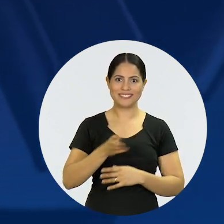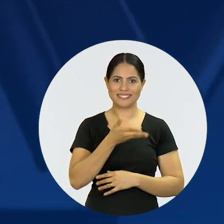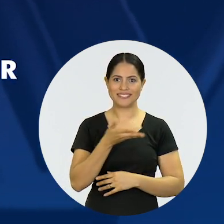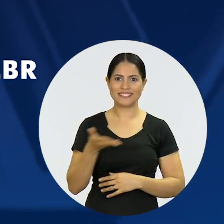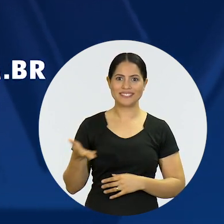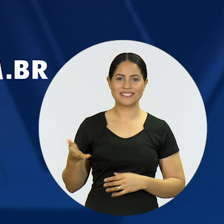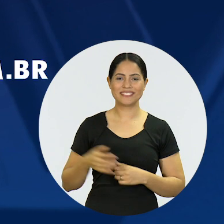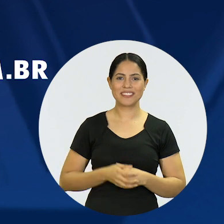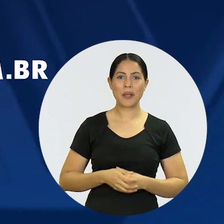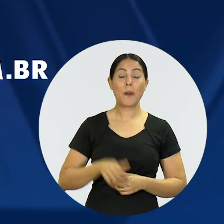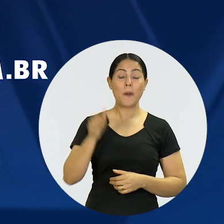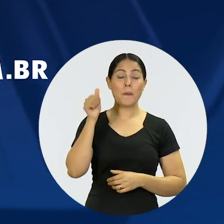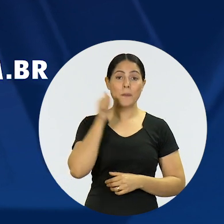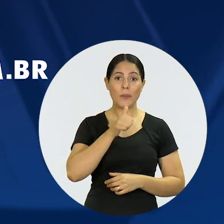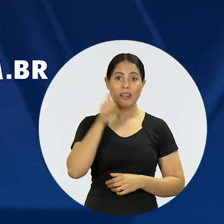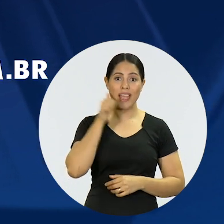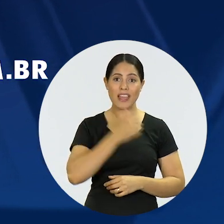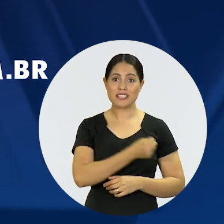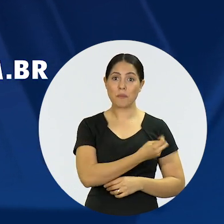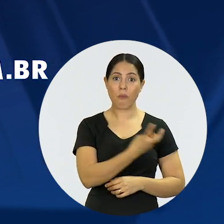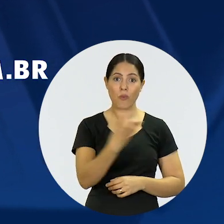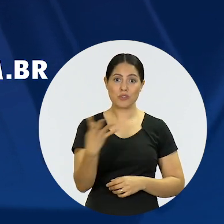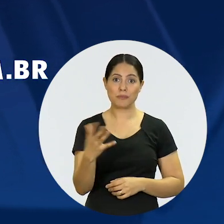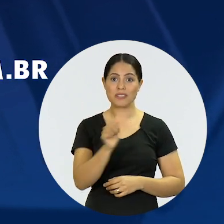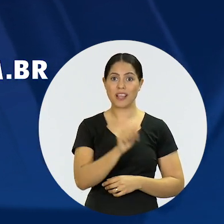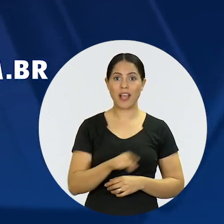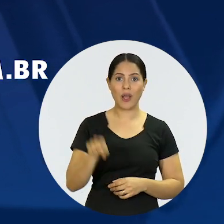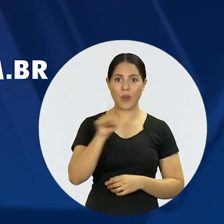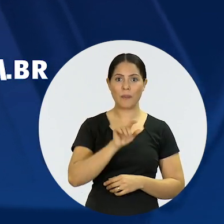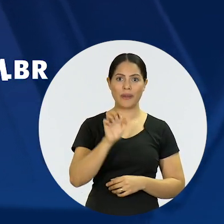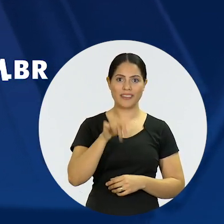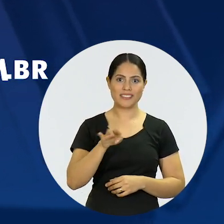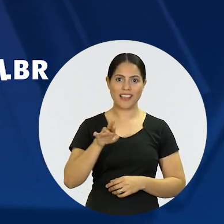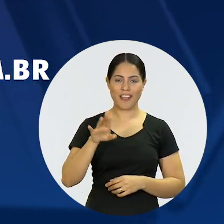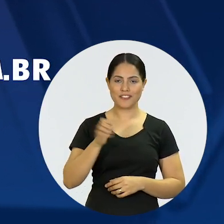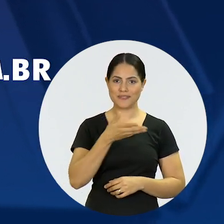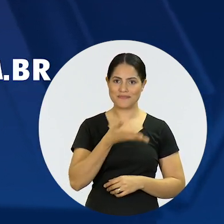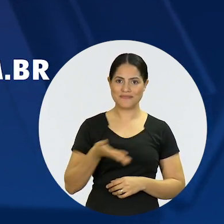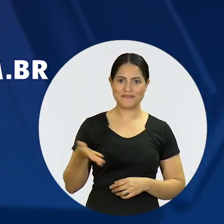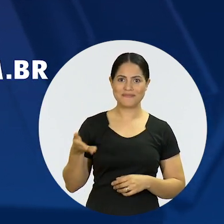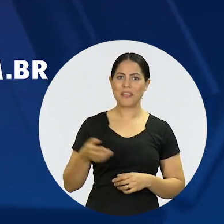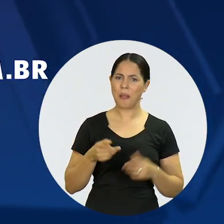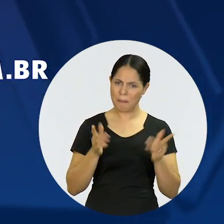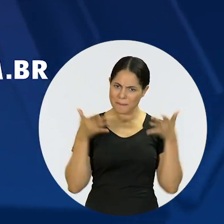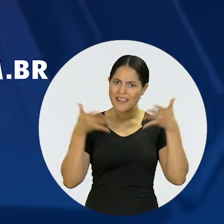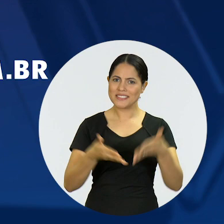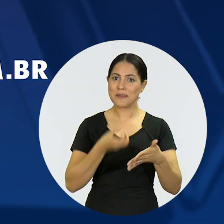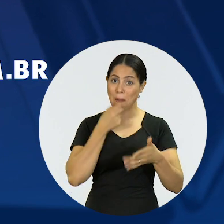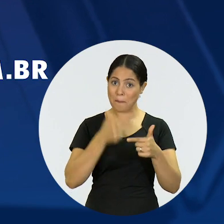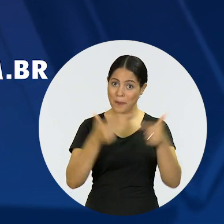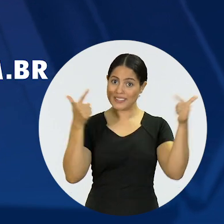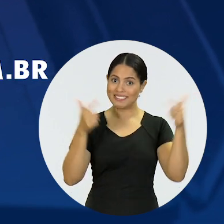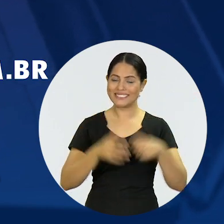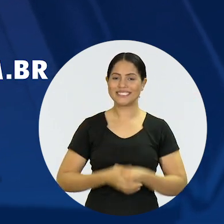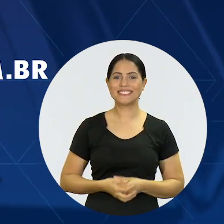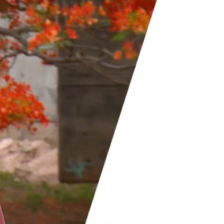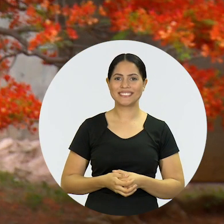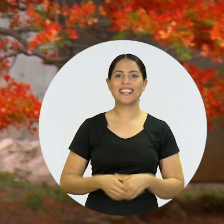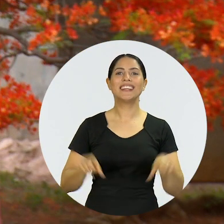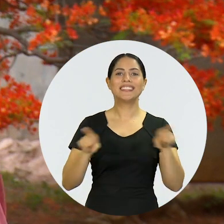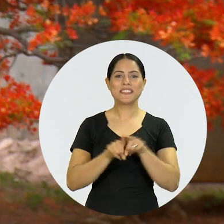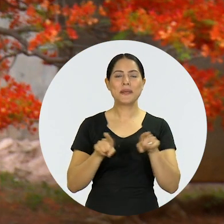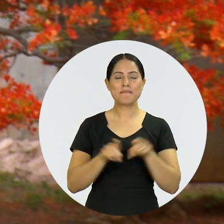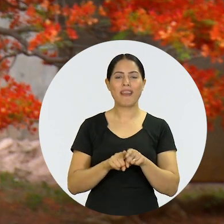sua tela. MulheresMúltiplas, arroba, insighttedex.com.br. Participe e boa sorte.